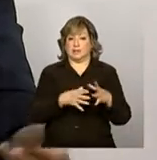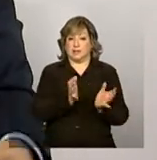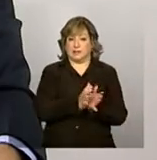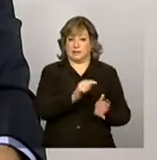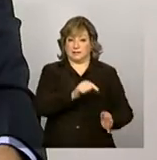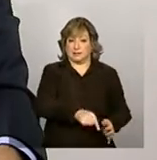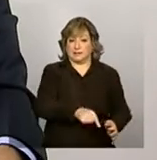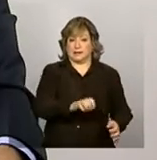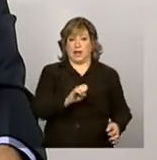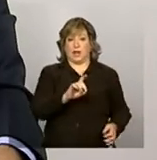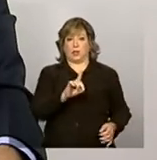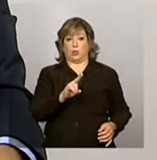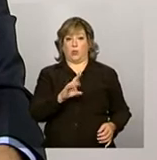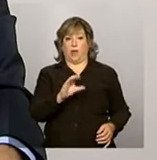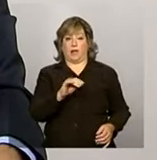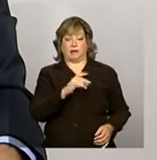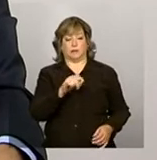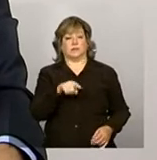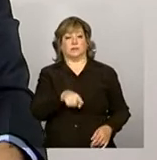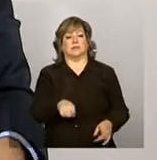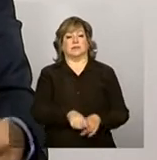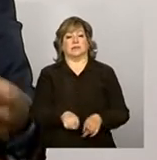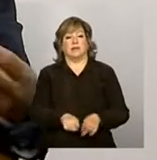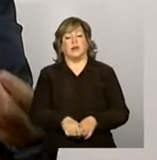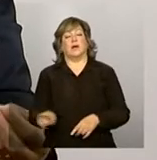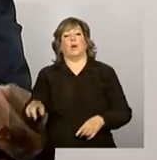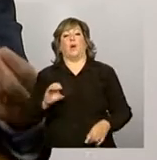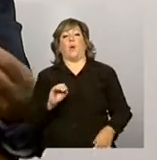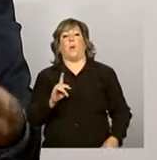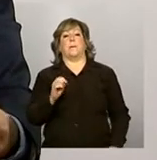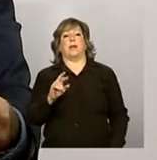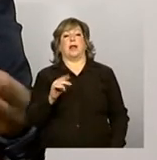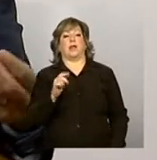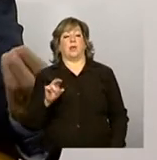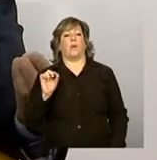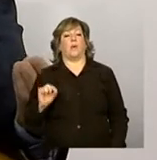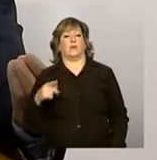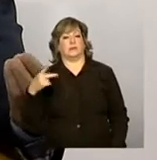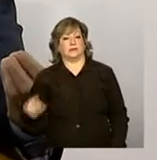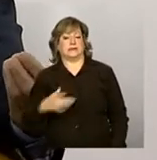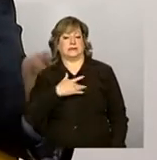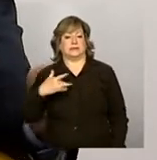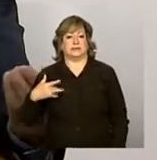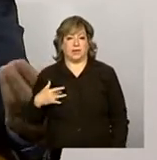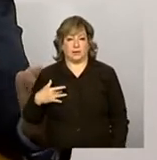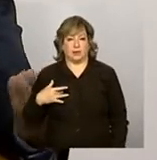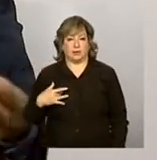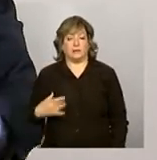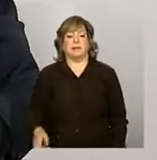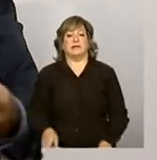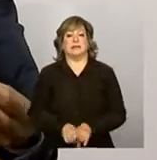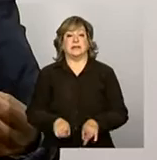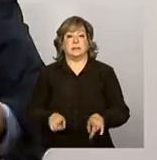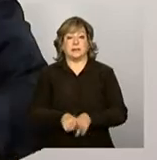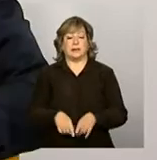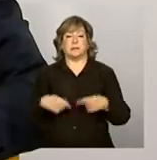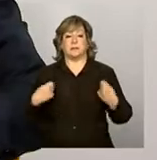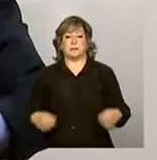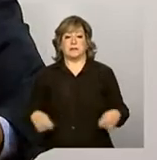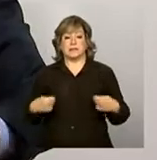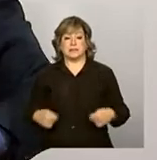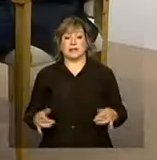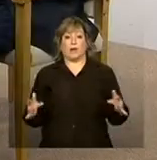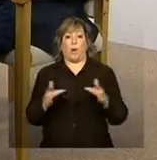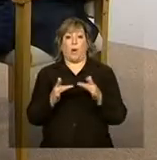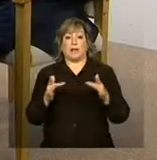educação, do mesmo jeito com o operador master da saúde. E ainda precisa da atenção, de ter um contato